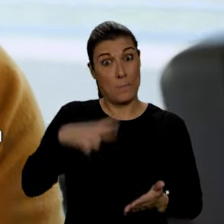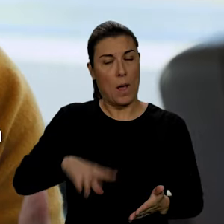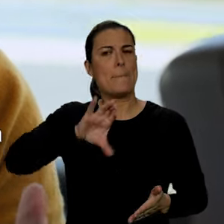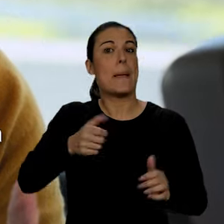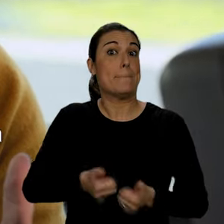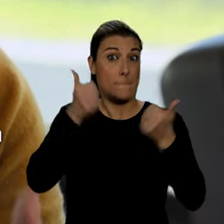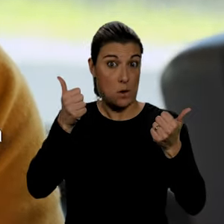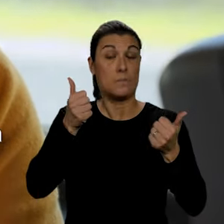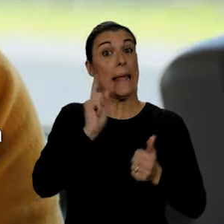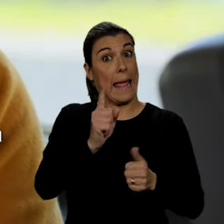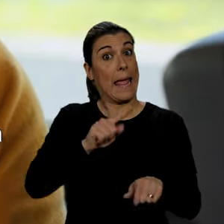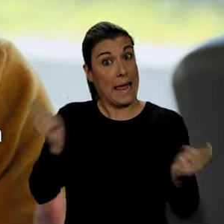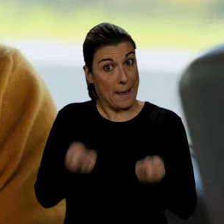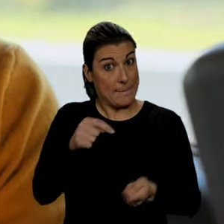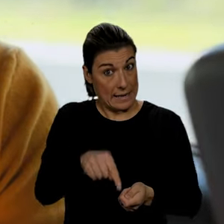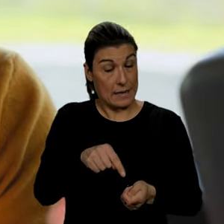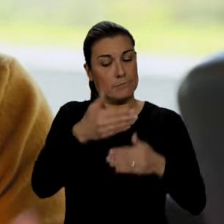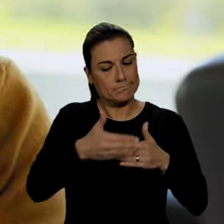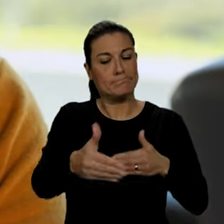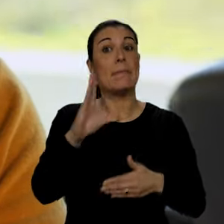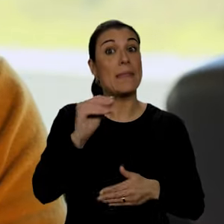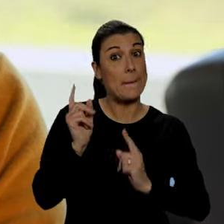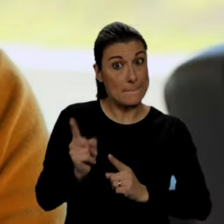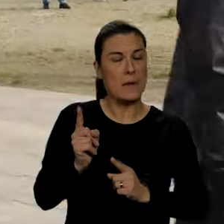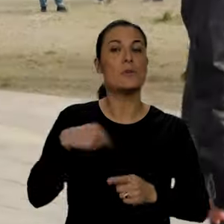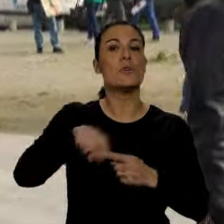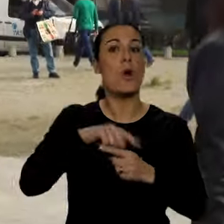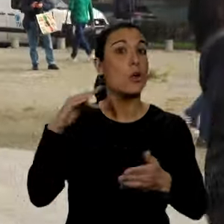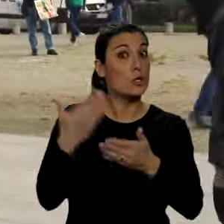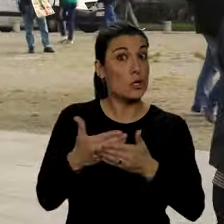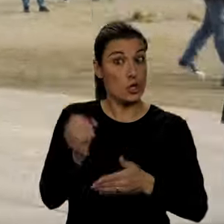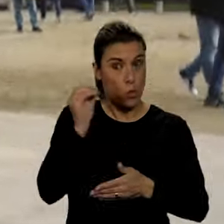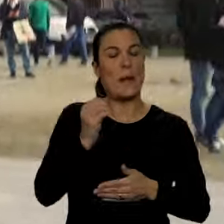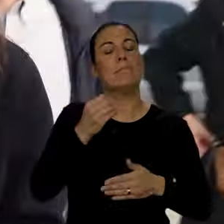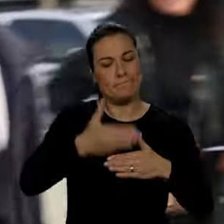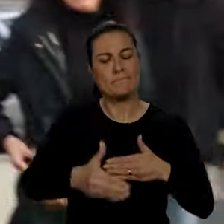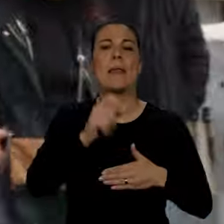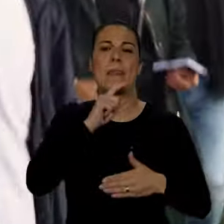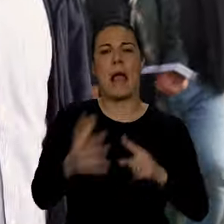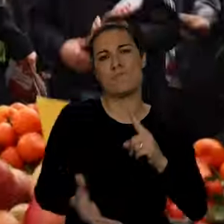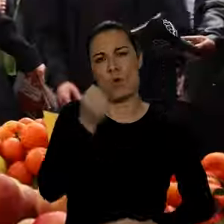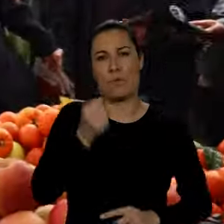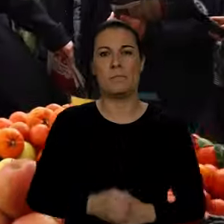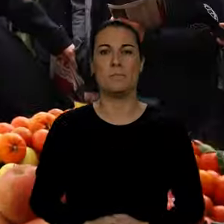campanha, a partir do dia 10 de Março, fazer o que nunca foi feito. Bom dia.